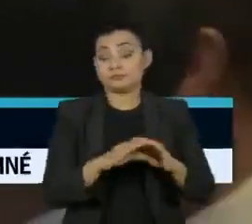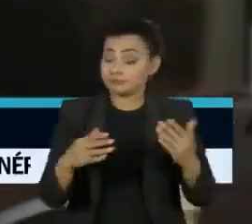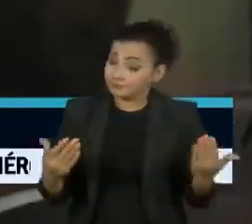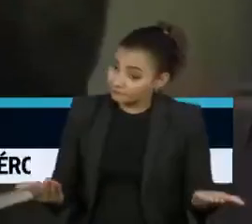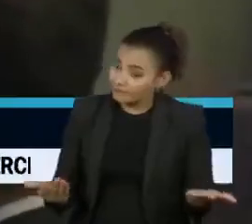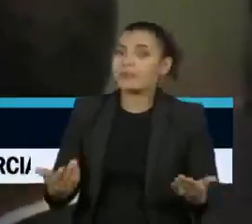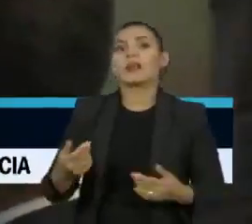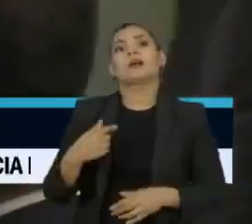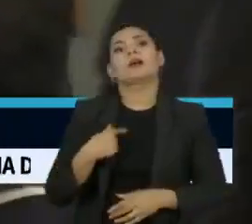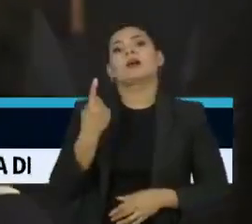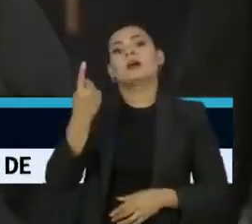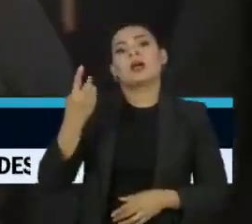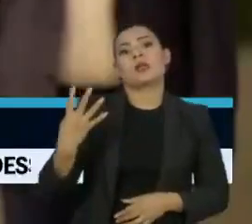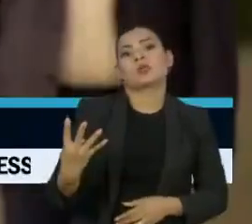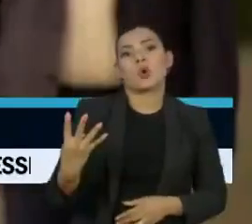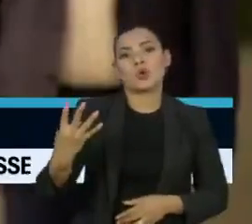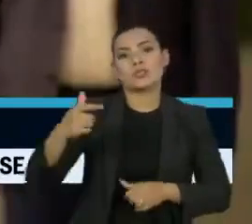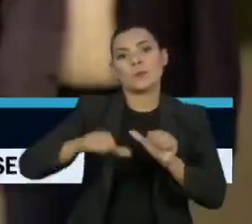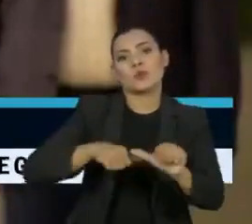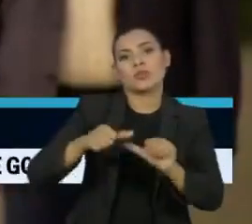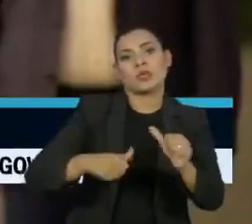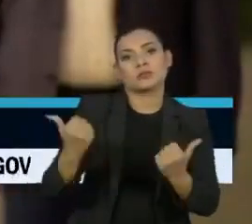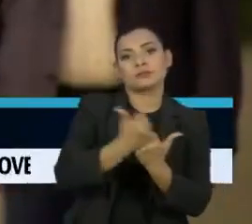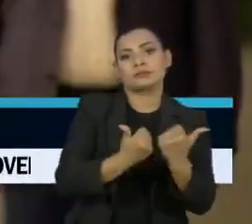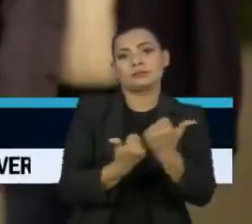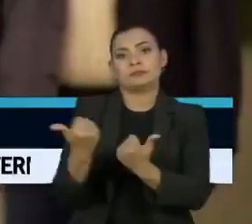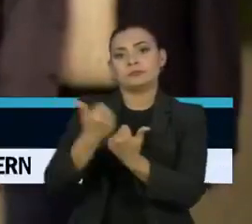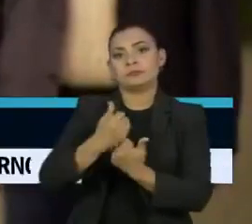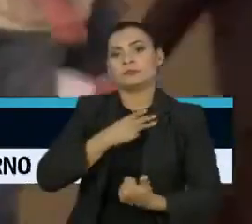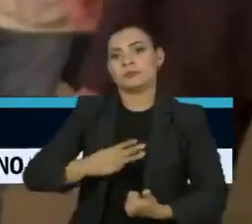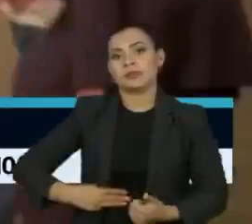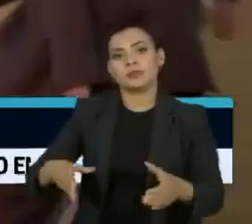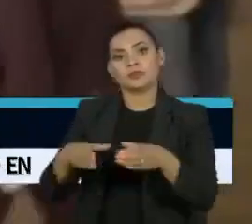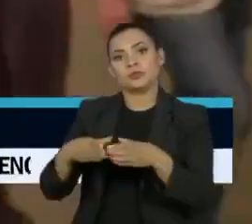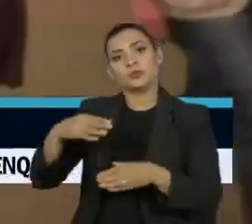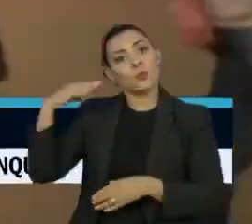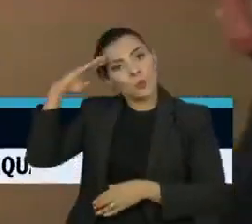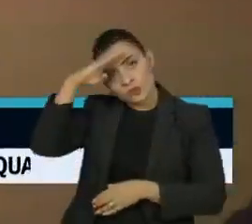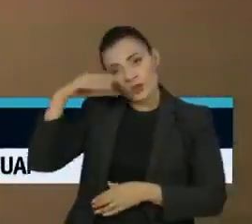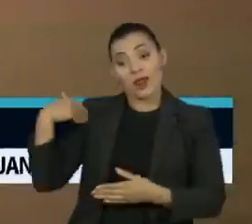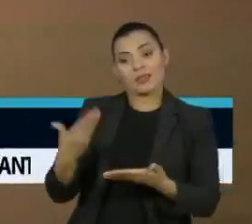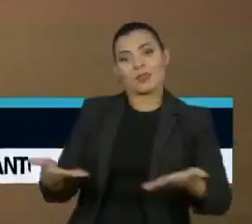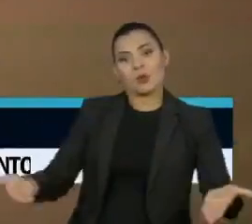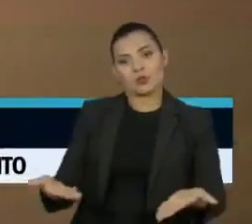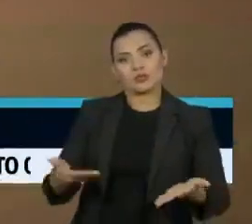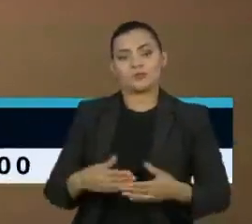Esta é a 14ª mudança de ministro no primeiro escalão desde o do governo Bolsonaro.